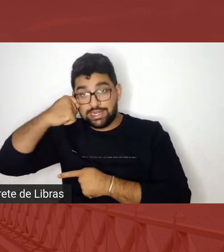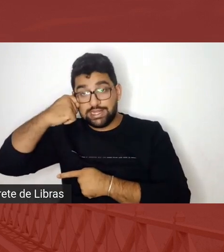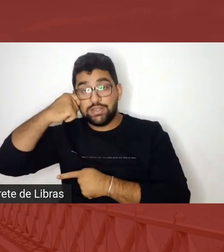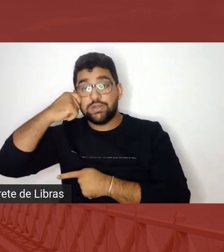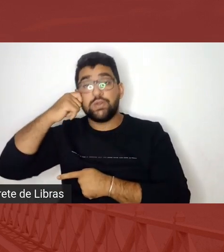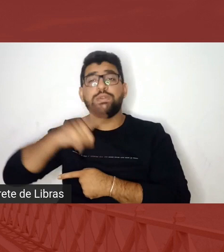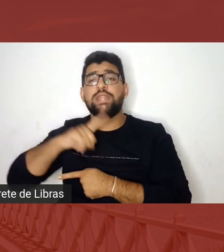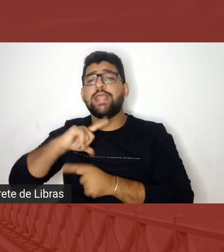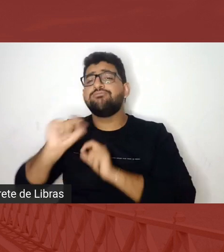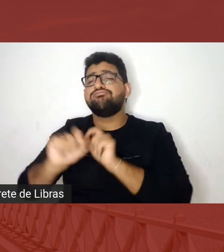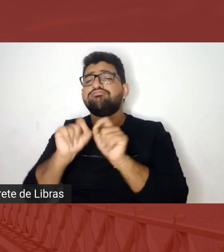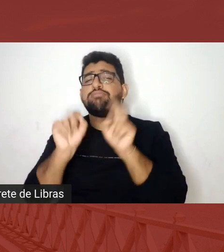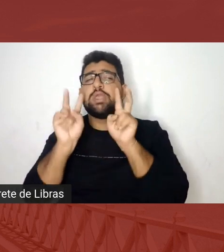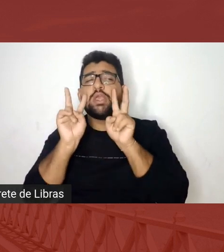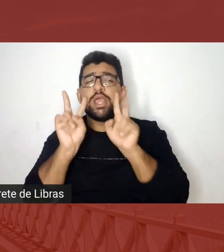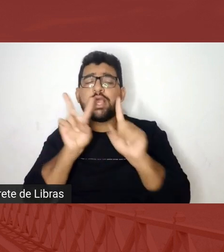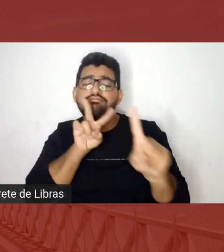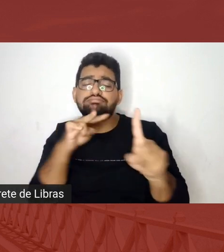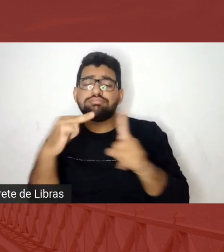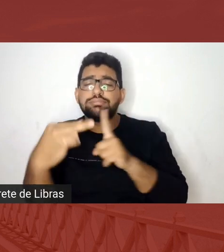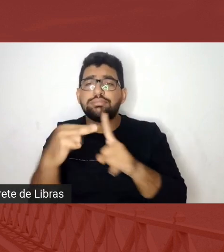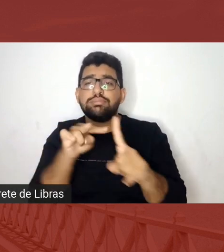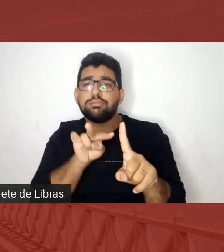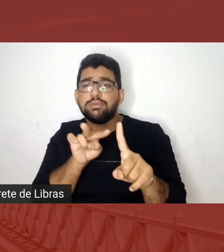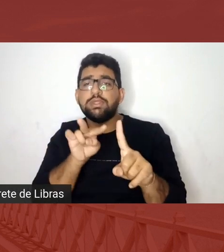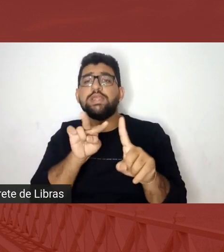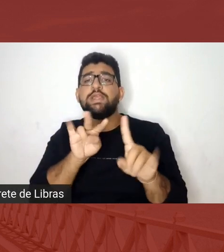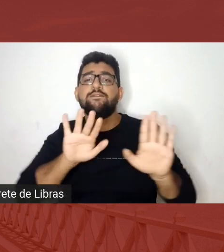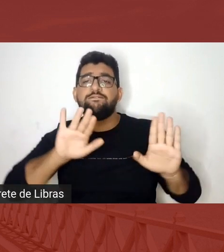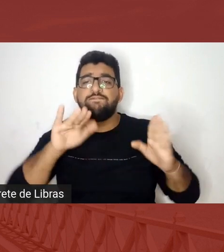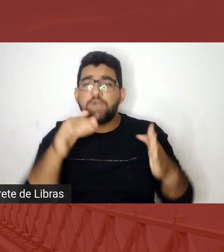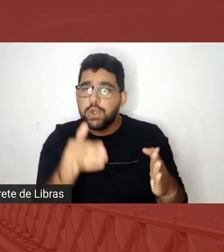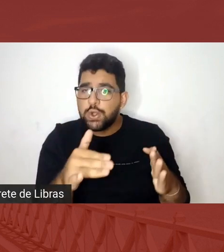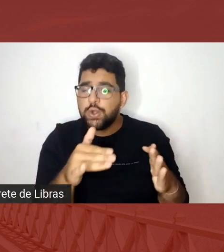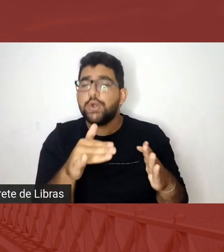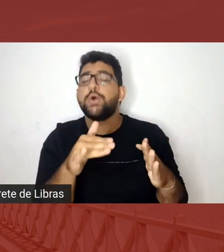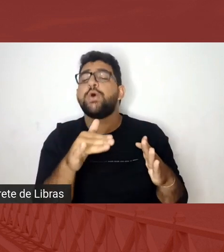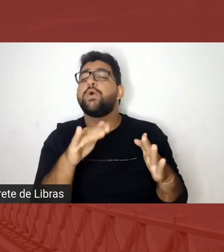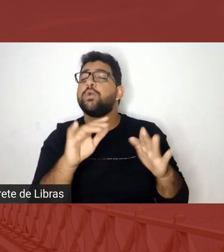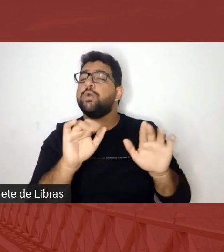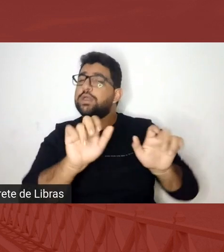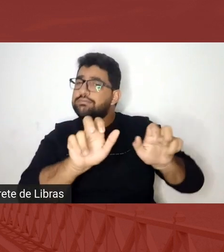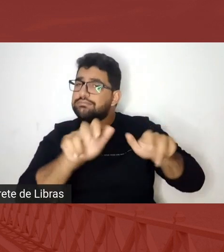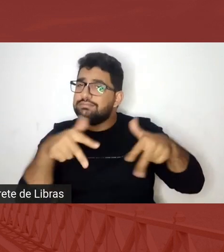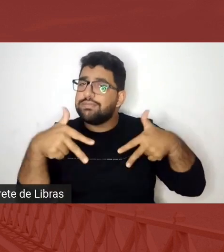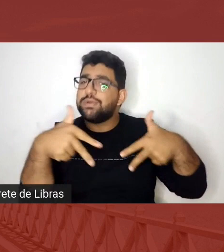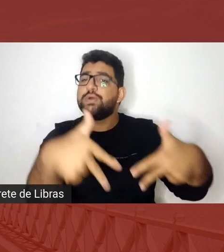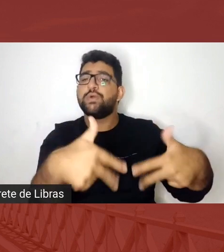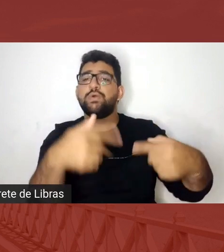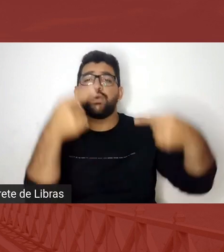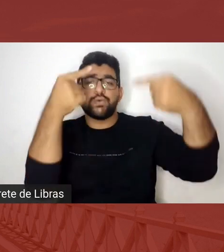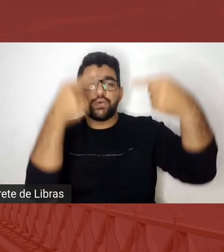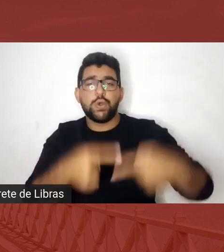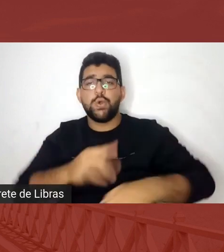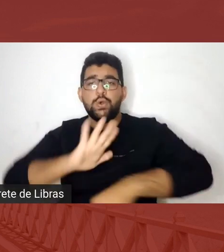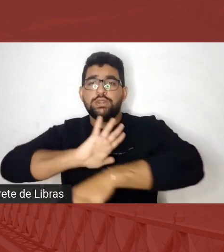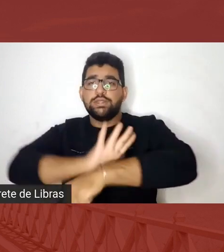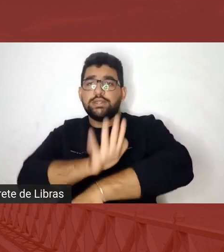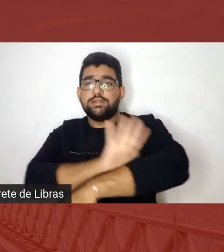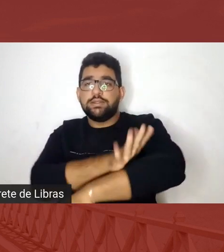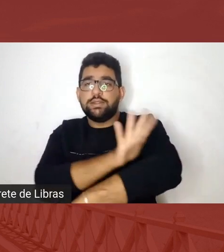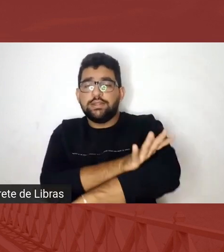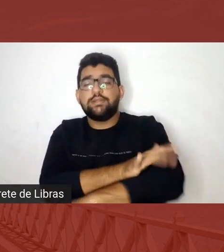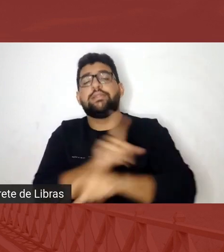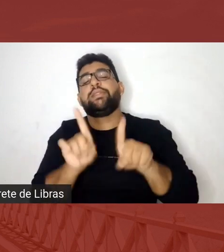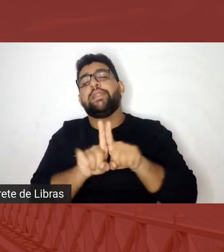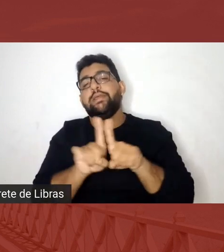olhar muito pautado na luta pelo enfrentamento ao racismo. Também a Fernanda, que é